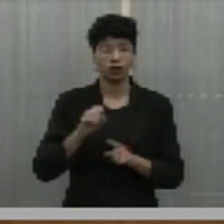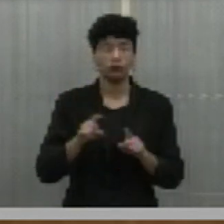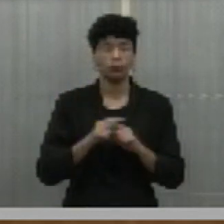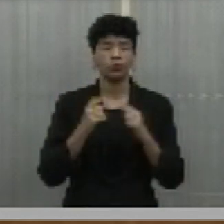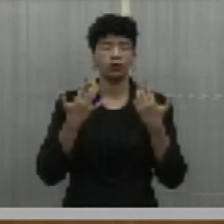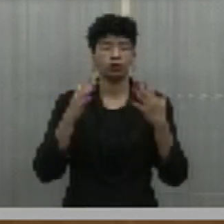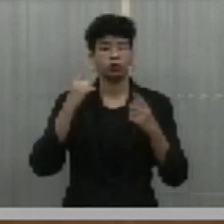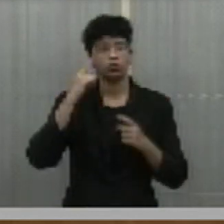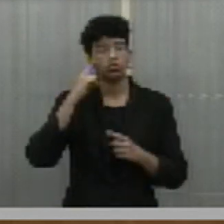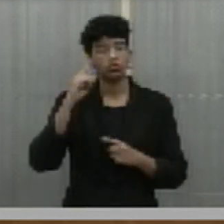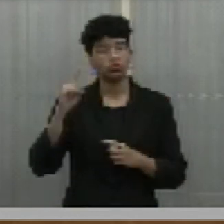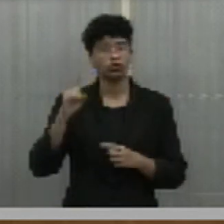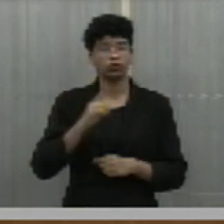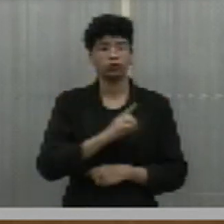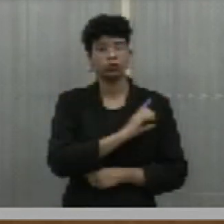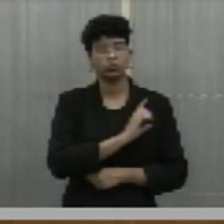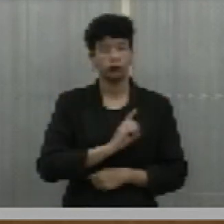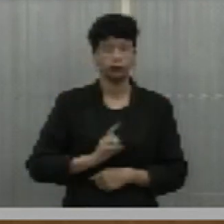o dia do Parlamento.